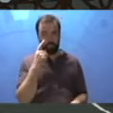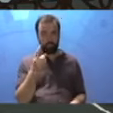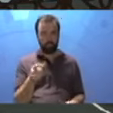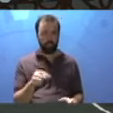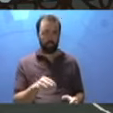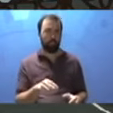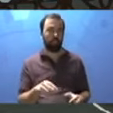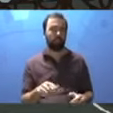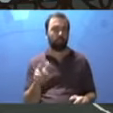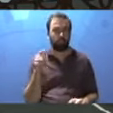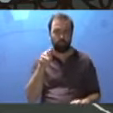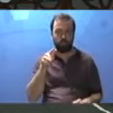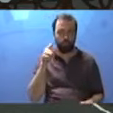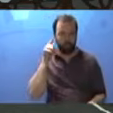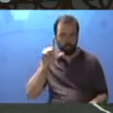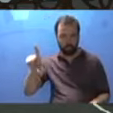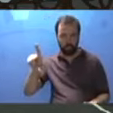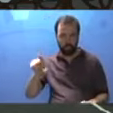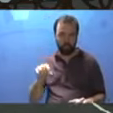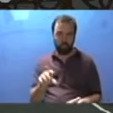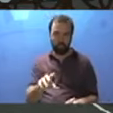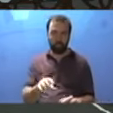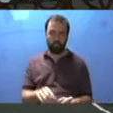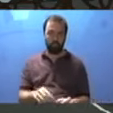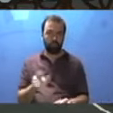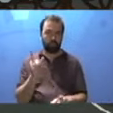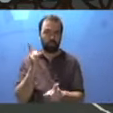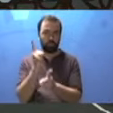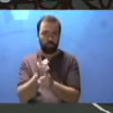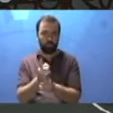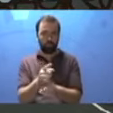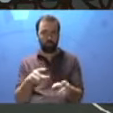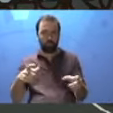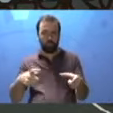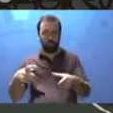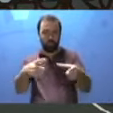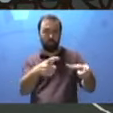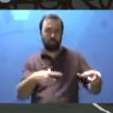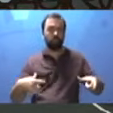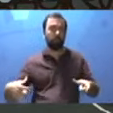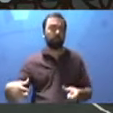gente, com uma planta baixa, fica fácil de você localizar os espaços?